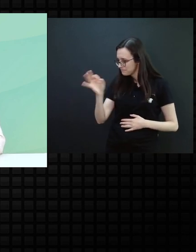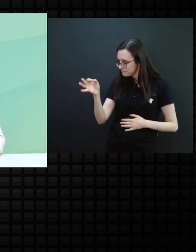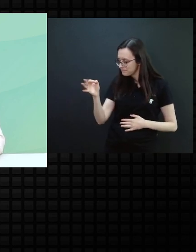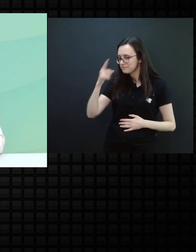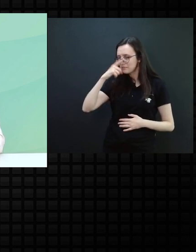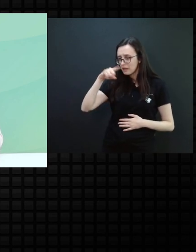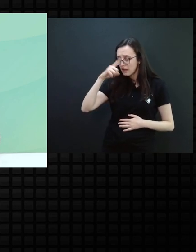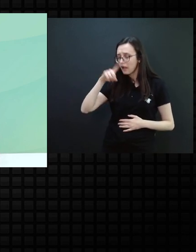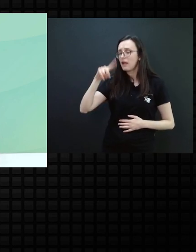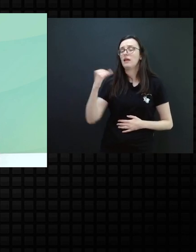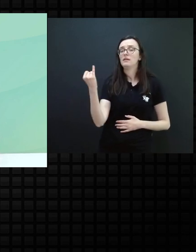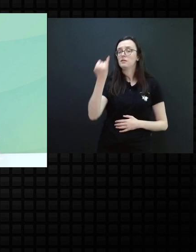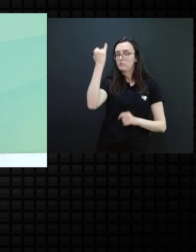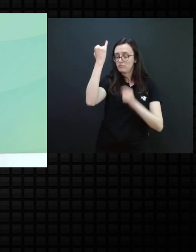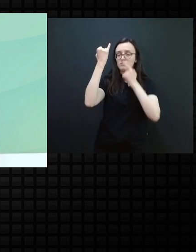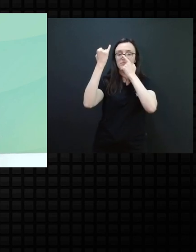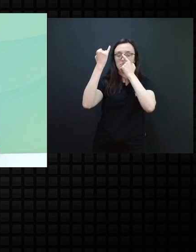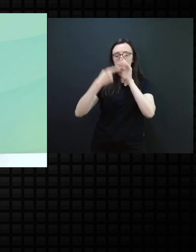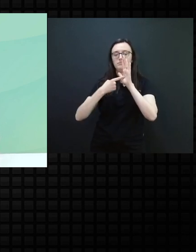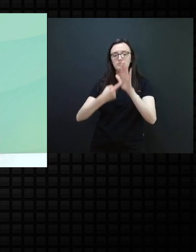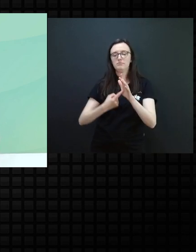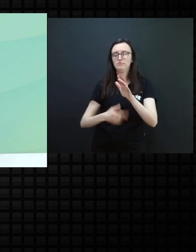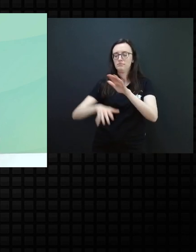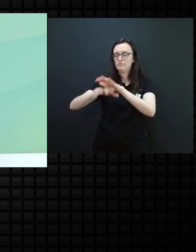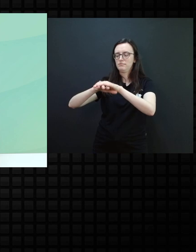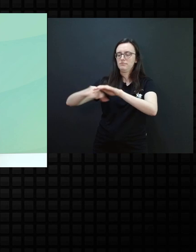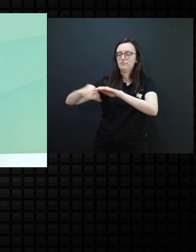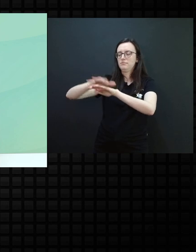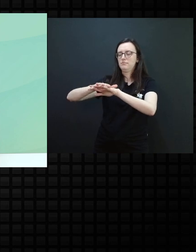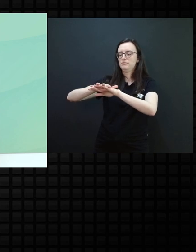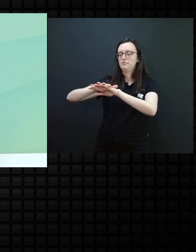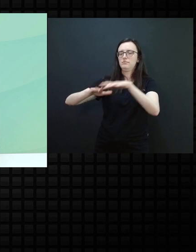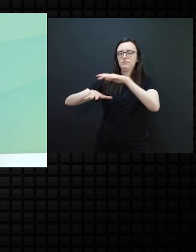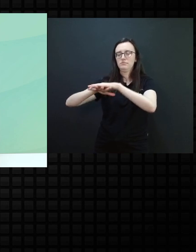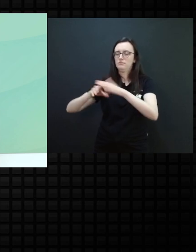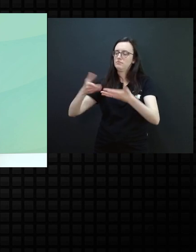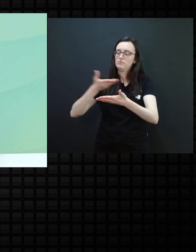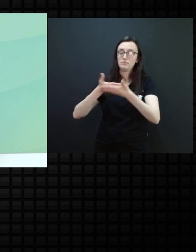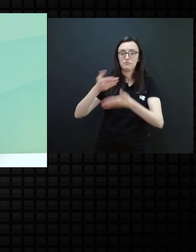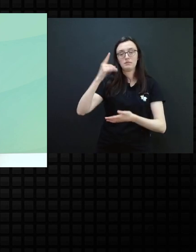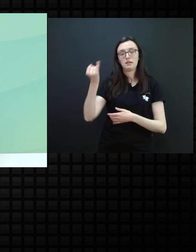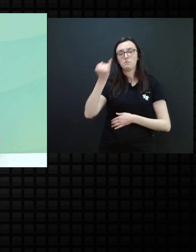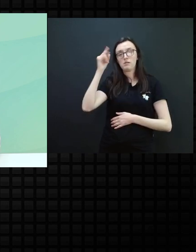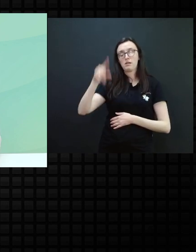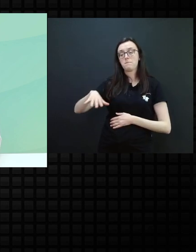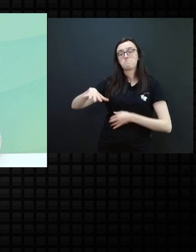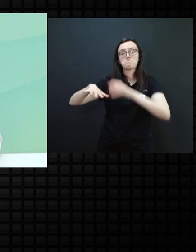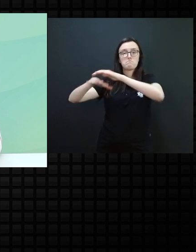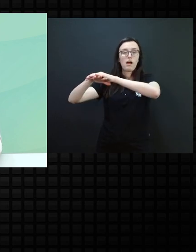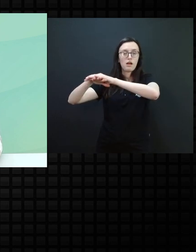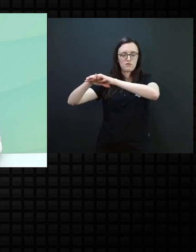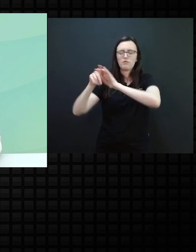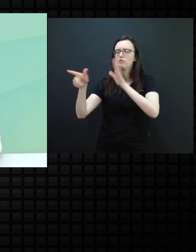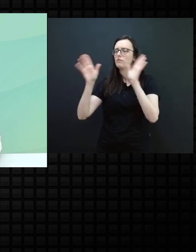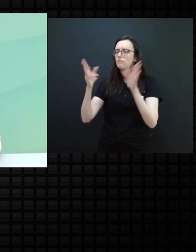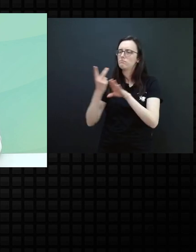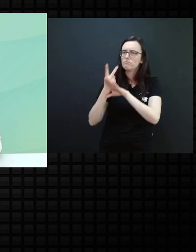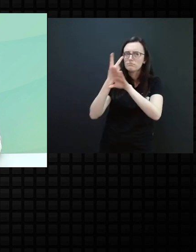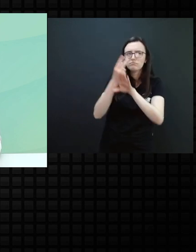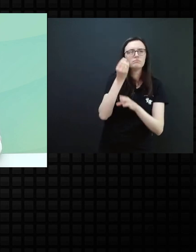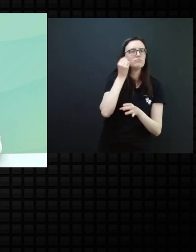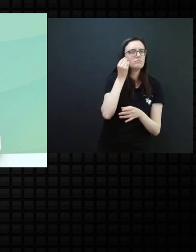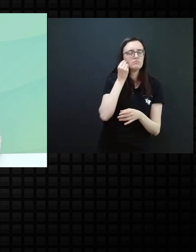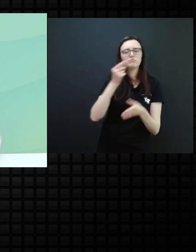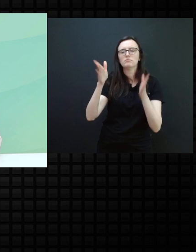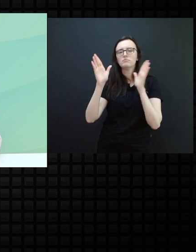a questão, importância da mão sobre mão, a mão do mediador estar embaixo. Você está buscando, como você